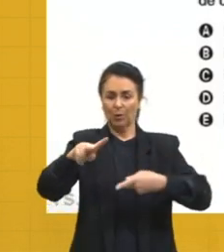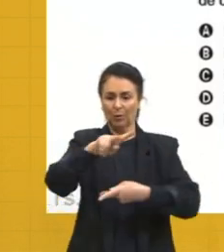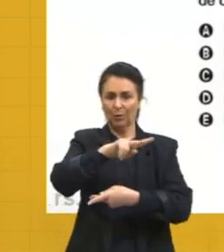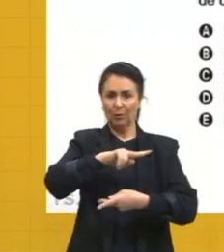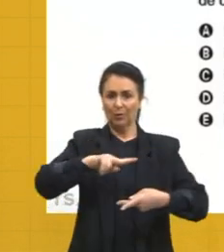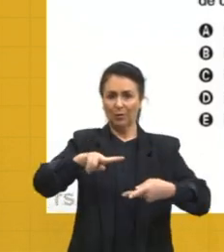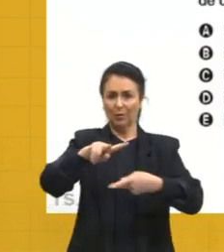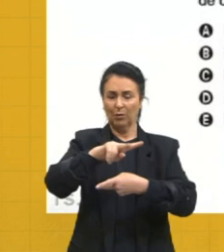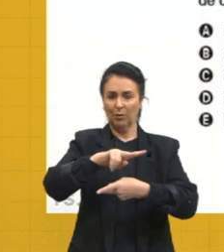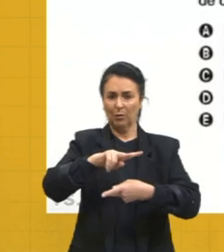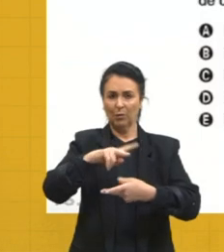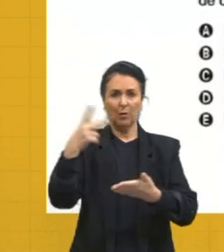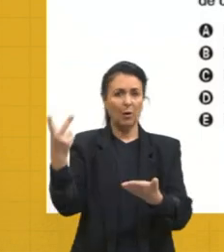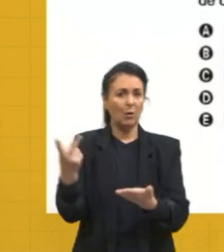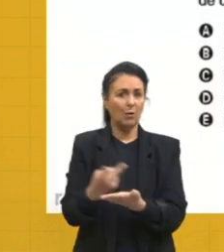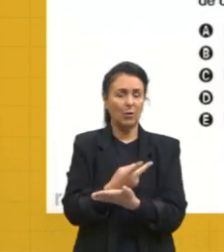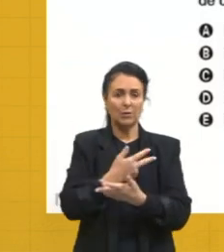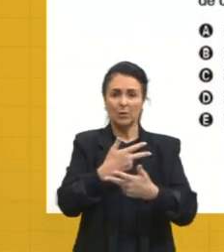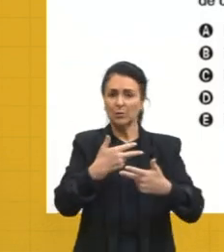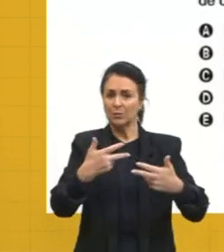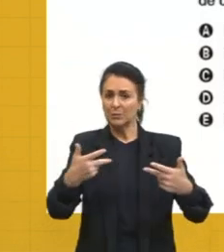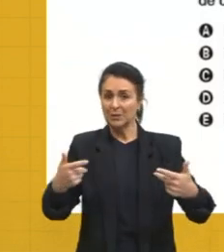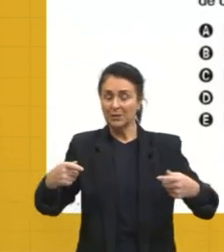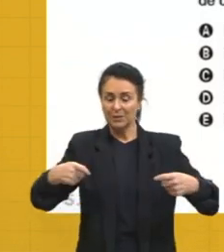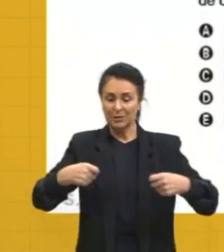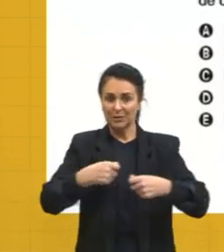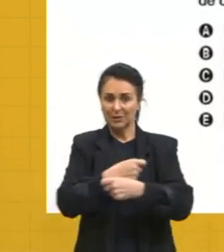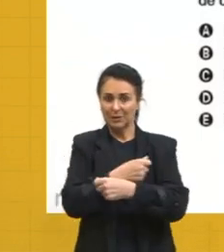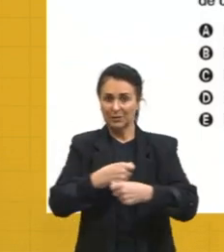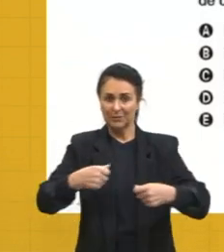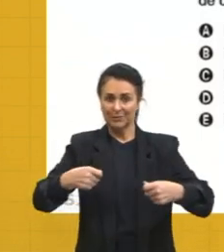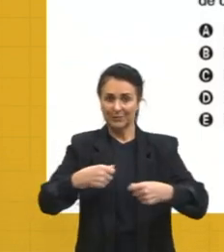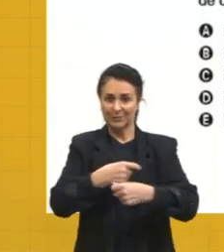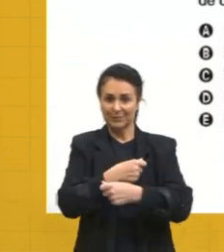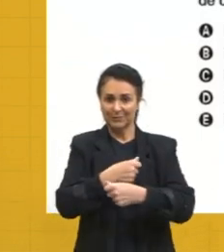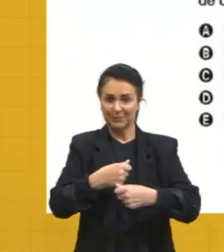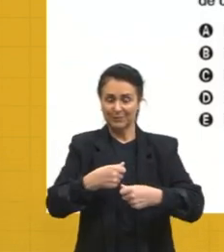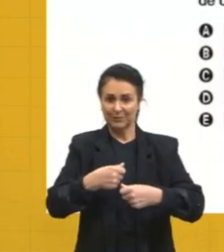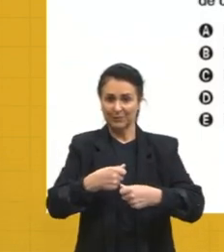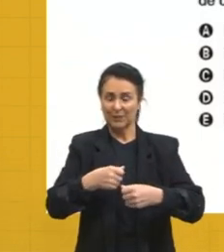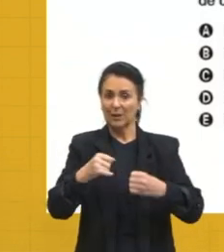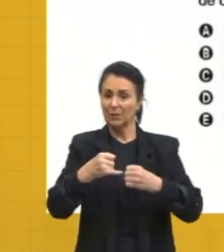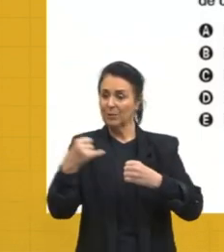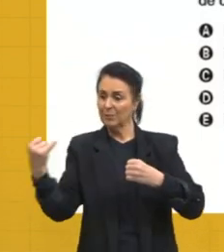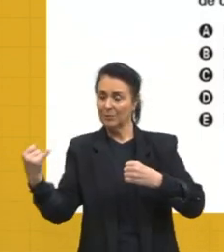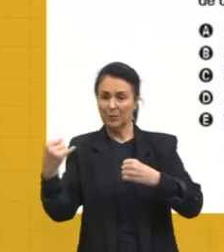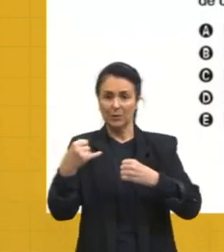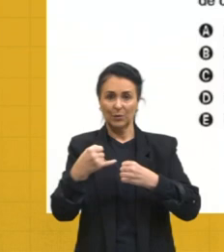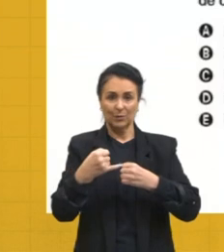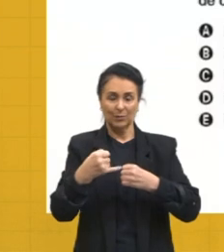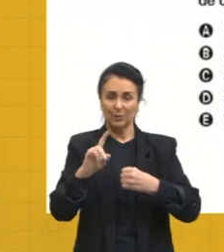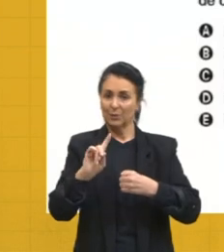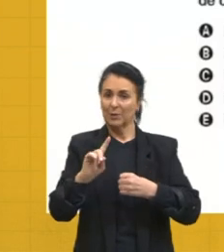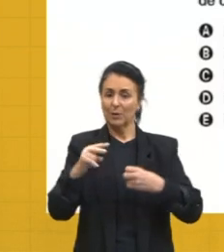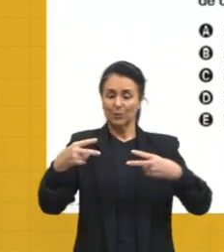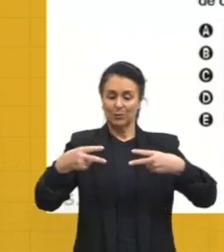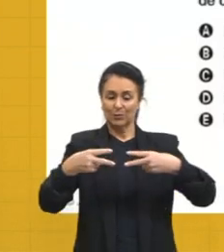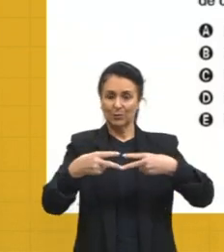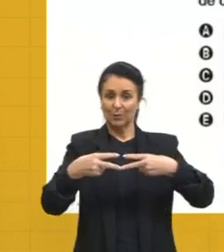só acontecem com substâncias covalentes, né? Então, é uma substância iônica, então não é um dipolo e dipolo.